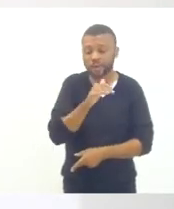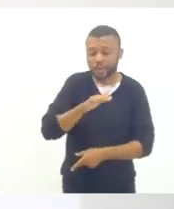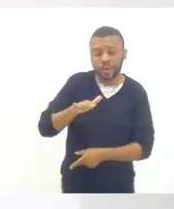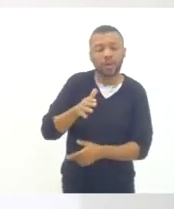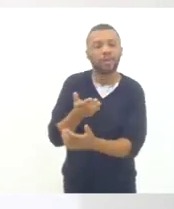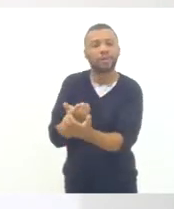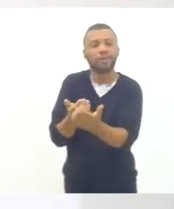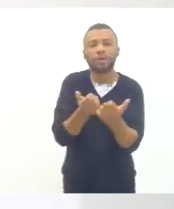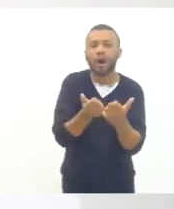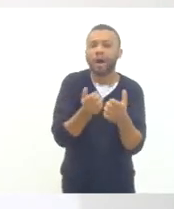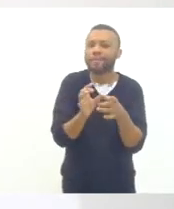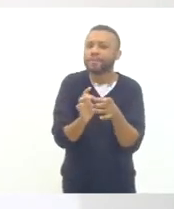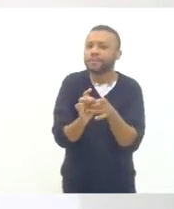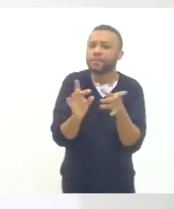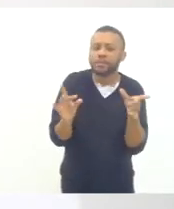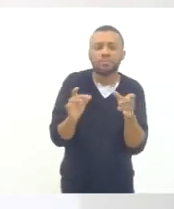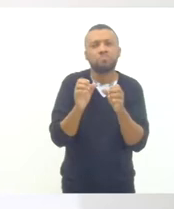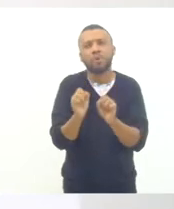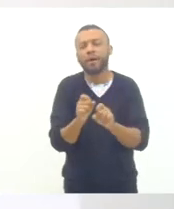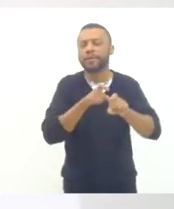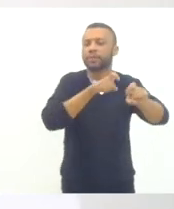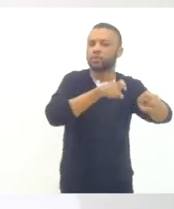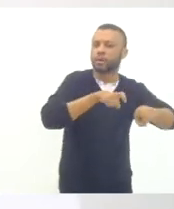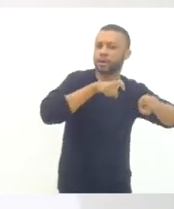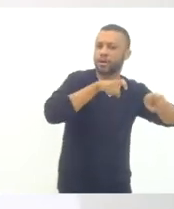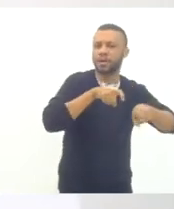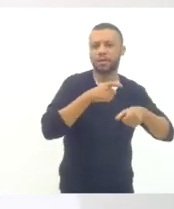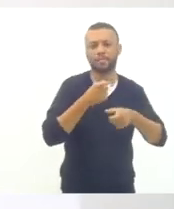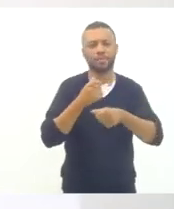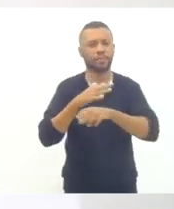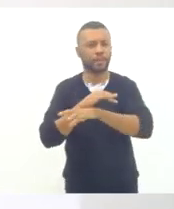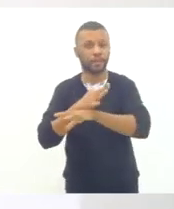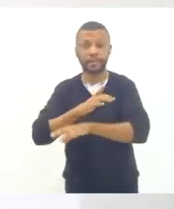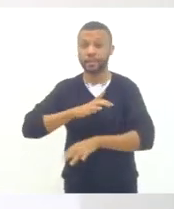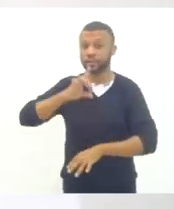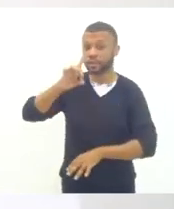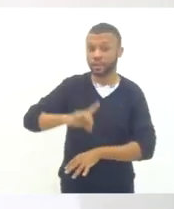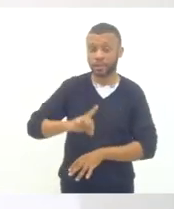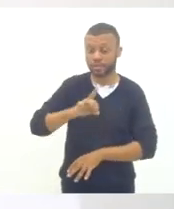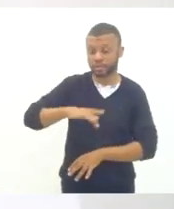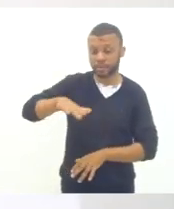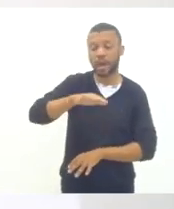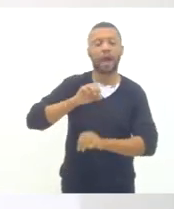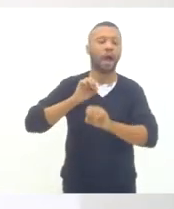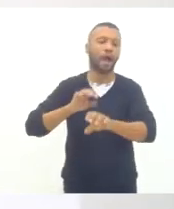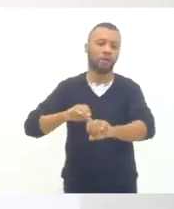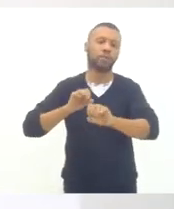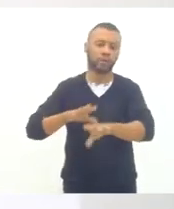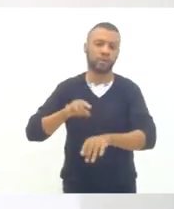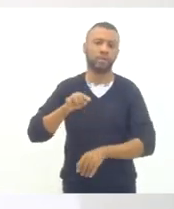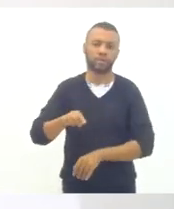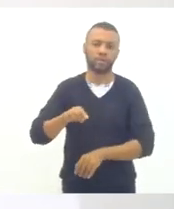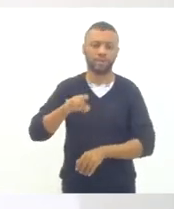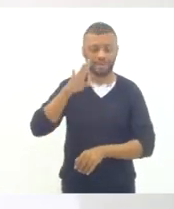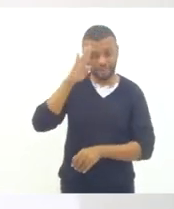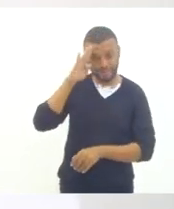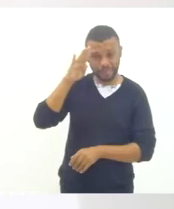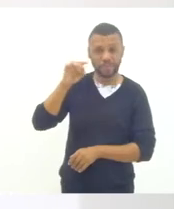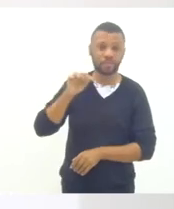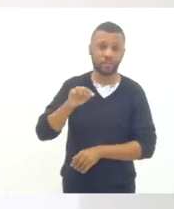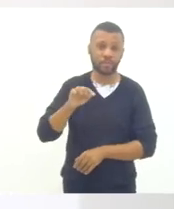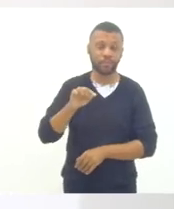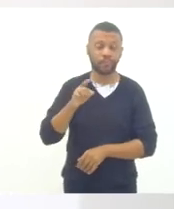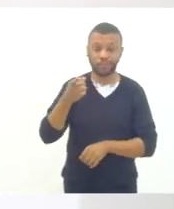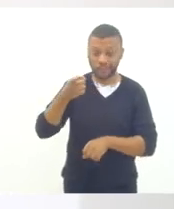estiverem, do campo ou da cidade, eles possam ter direito ao bem maior que a educação. Porque esse período que nós estamos vivendo